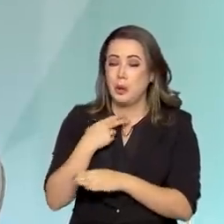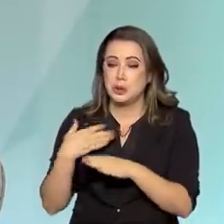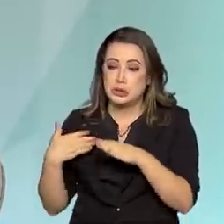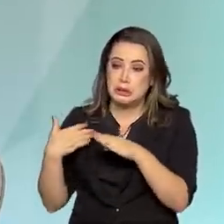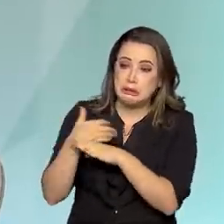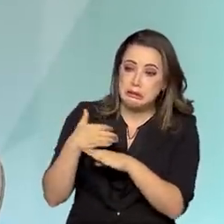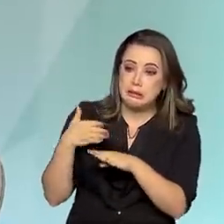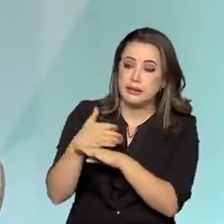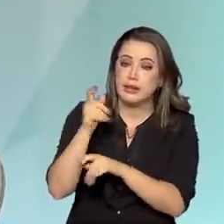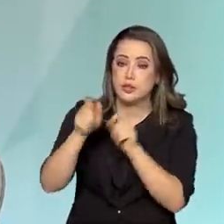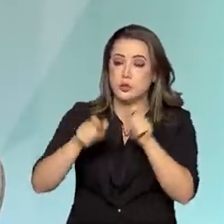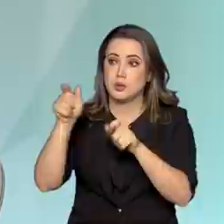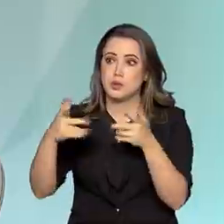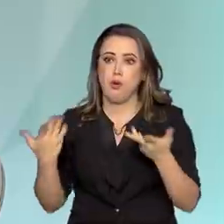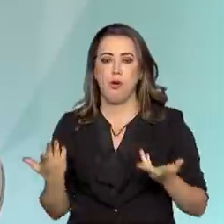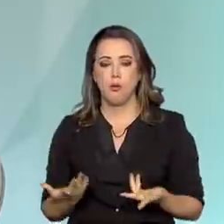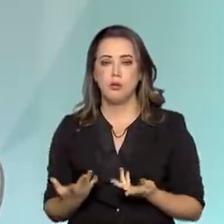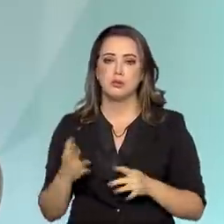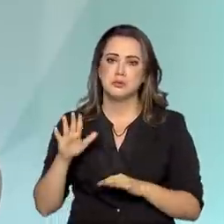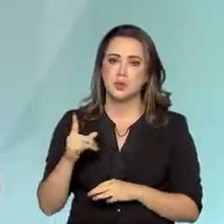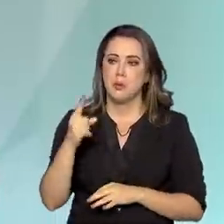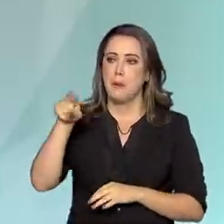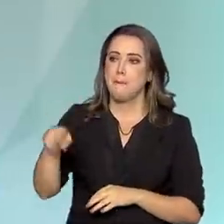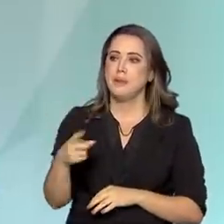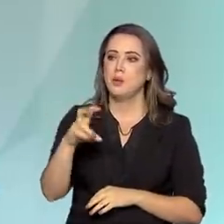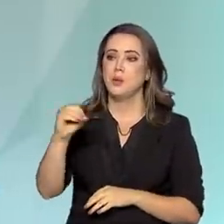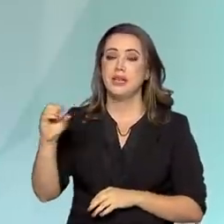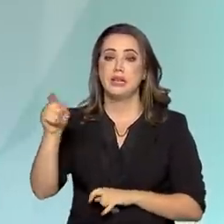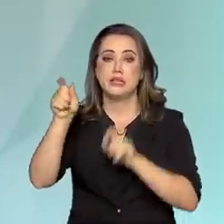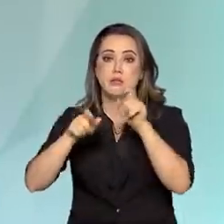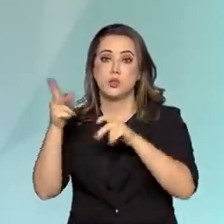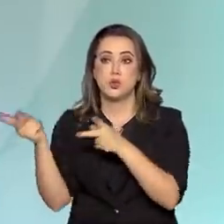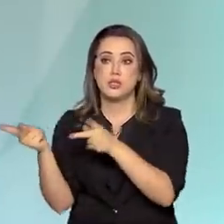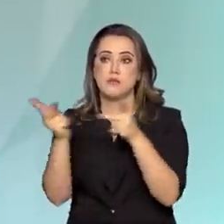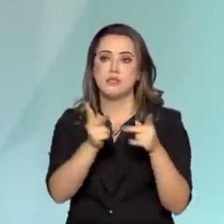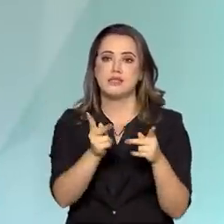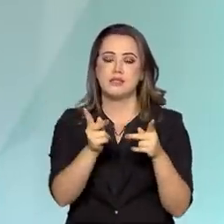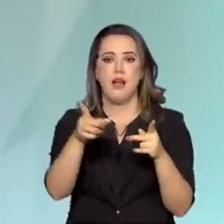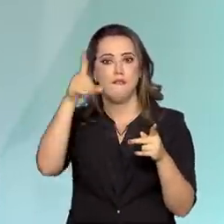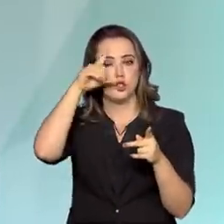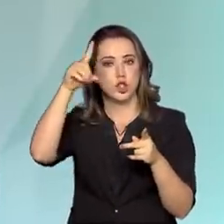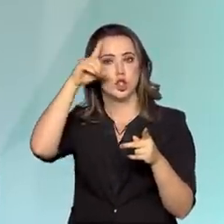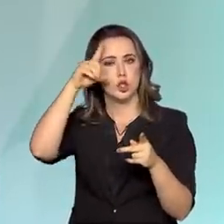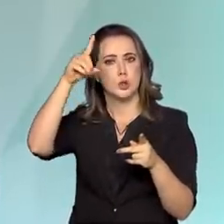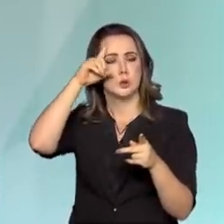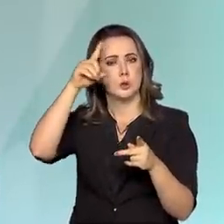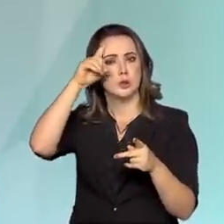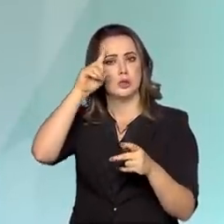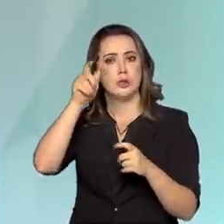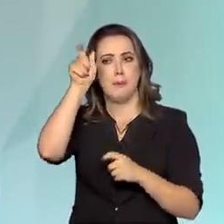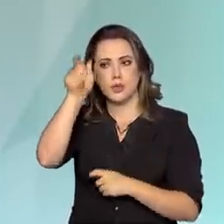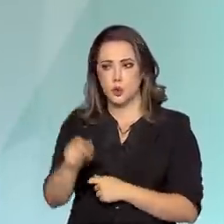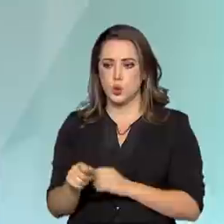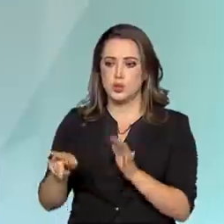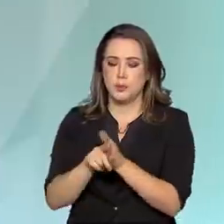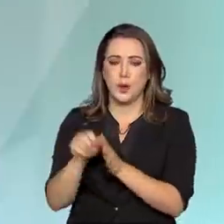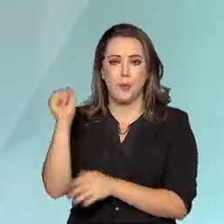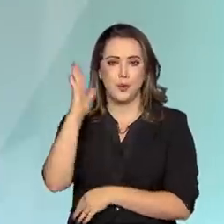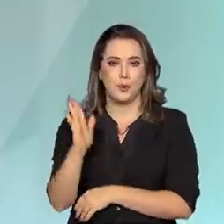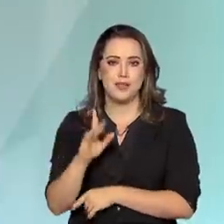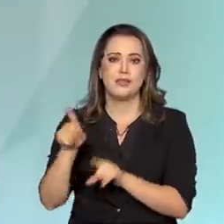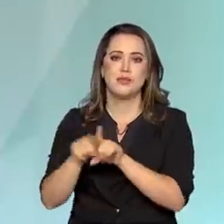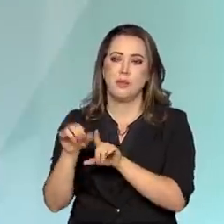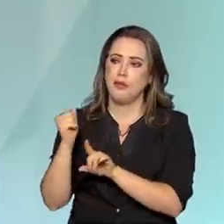adequada, porque nós tínhamos uma visitação em torno de 1.500 pessoas por dia, entre locais brasileiros e estrangeiros. Então, assim,